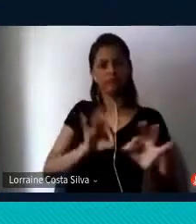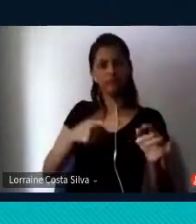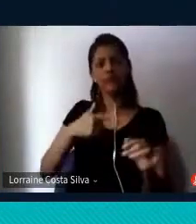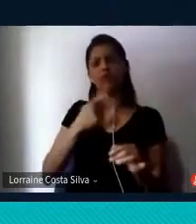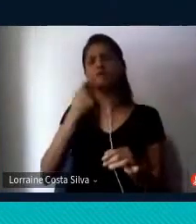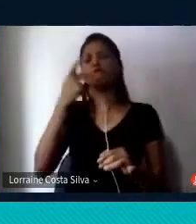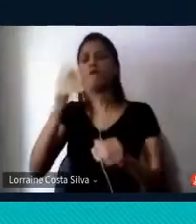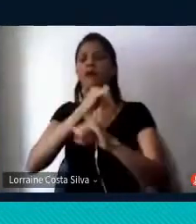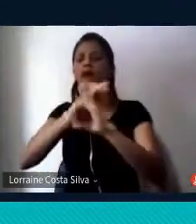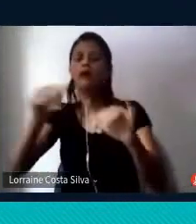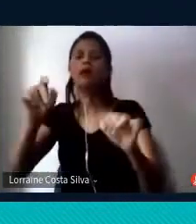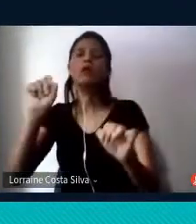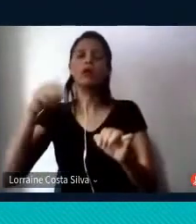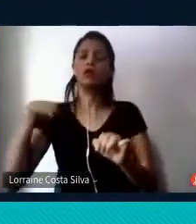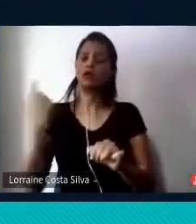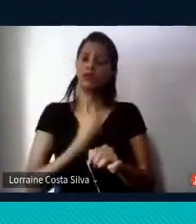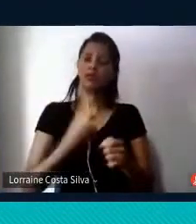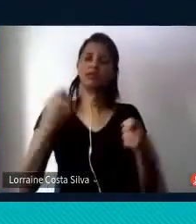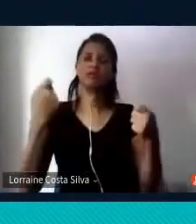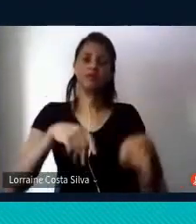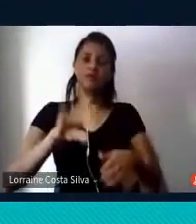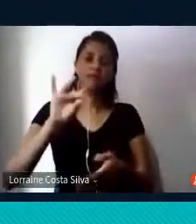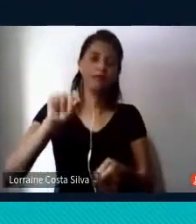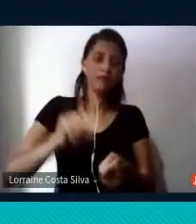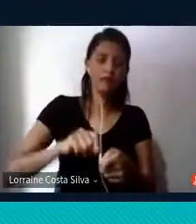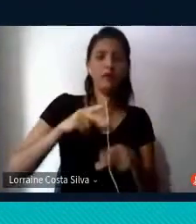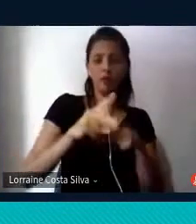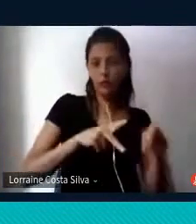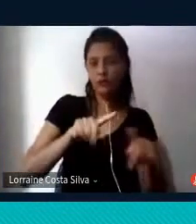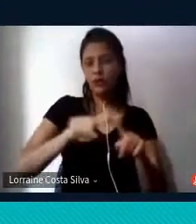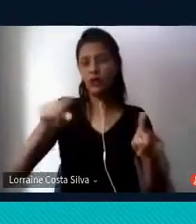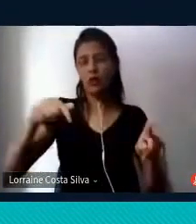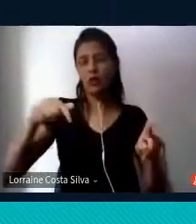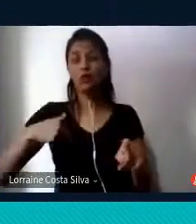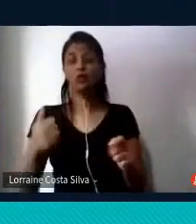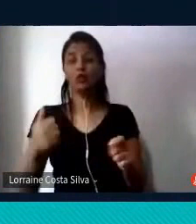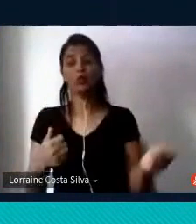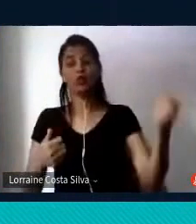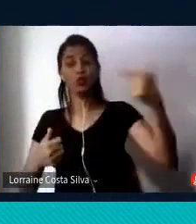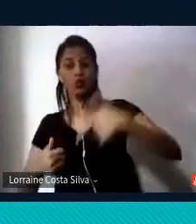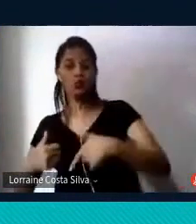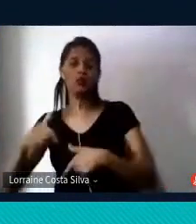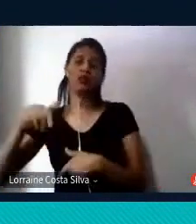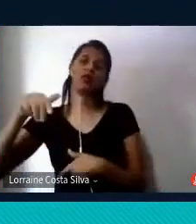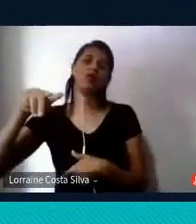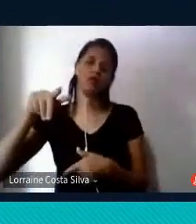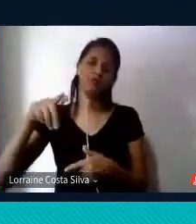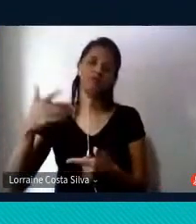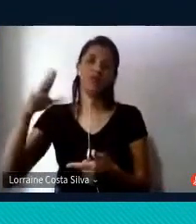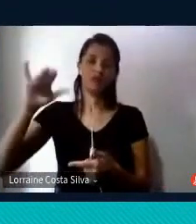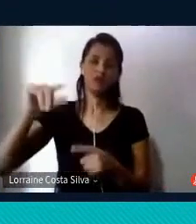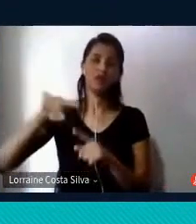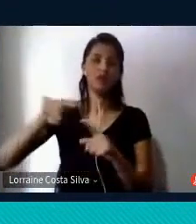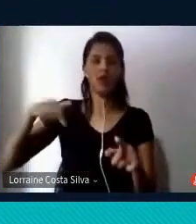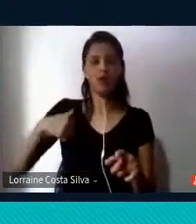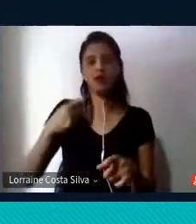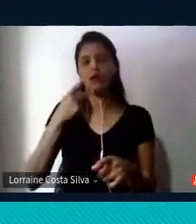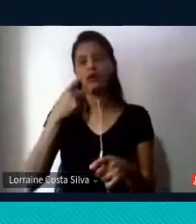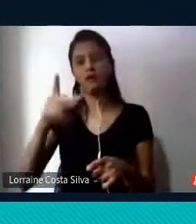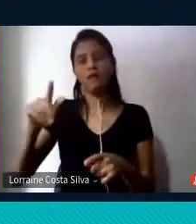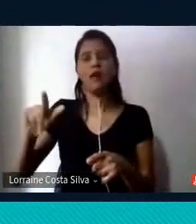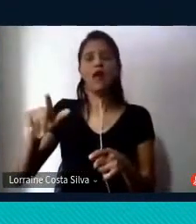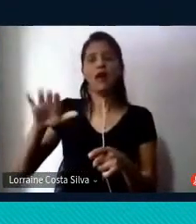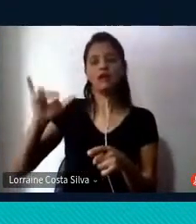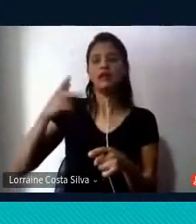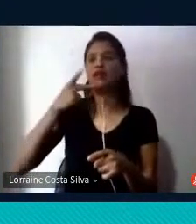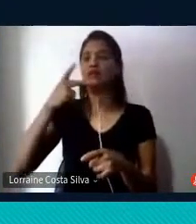comunicação científica, que a comunicação governamental, ela sempre trabalha com o que devemos fazer, com coisas muito mais definitivas, enquanto a ciência trabalha